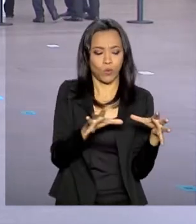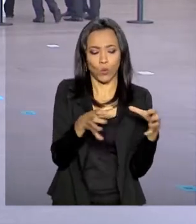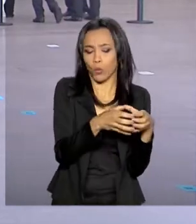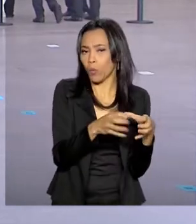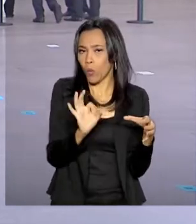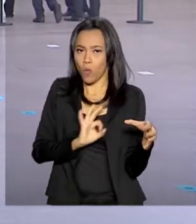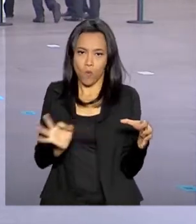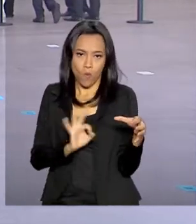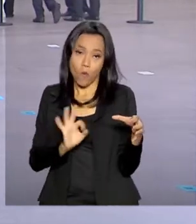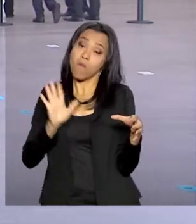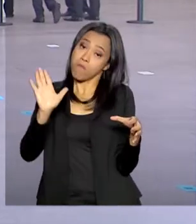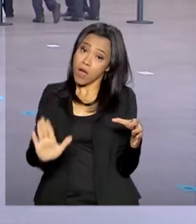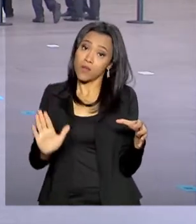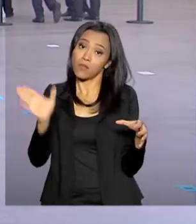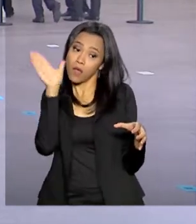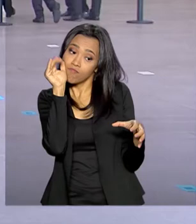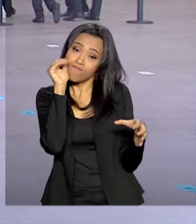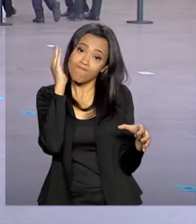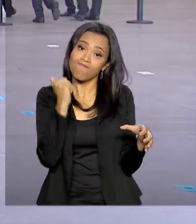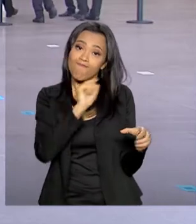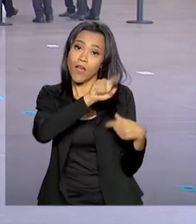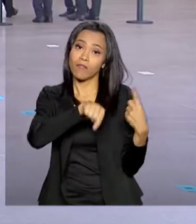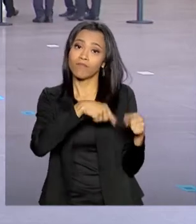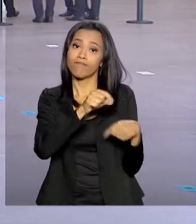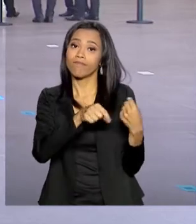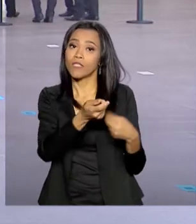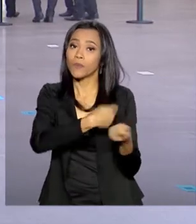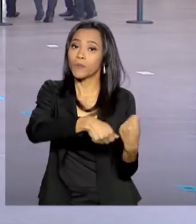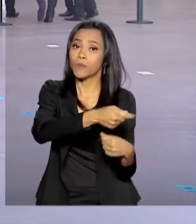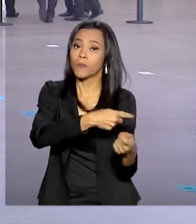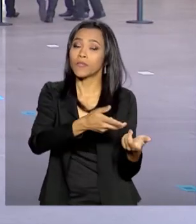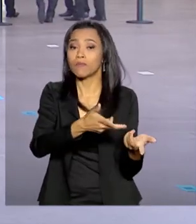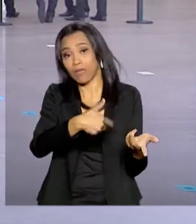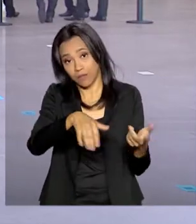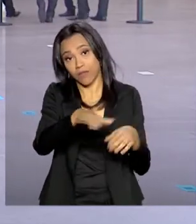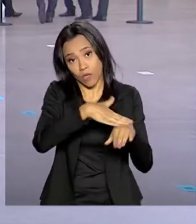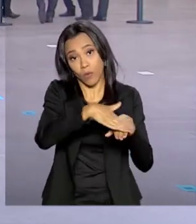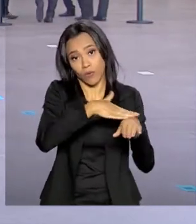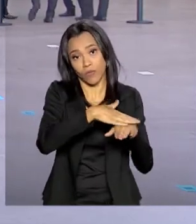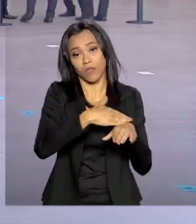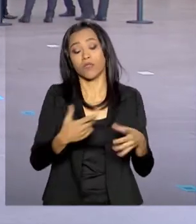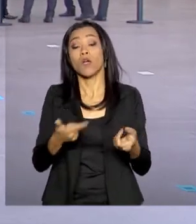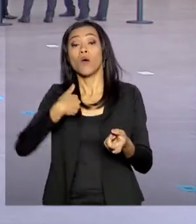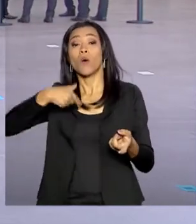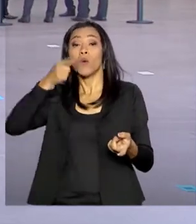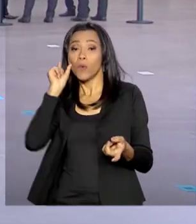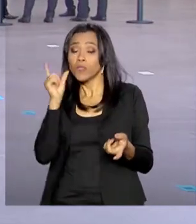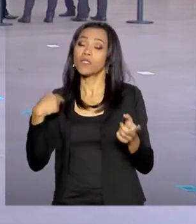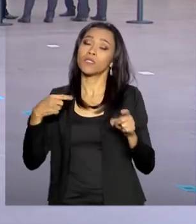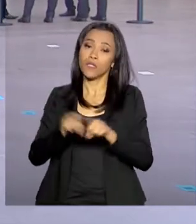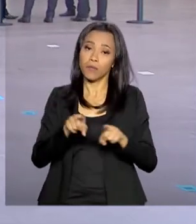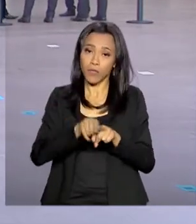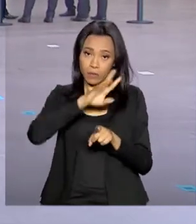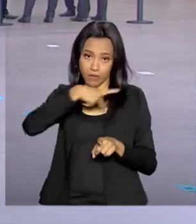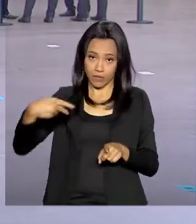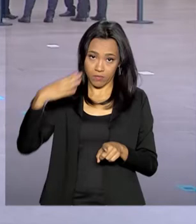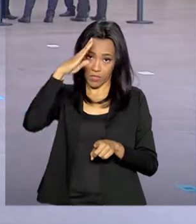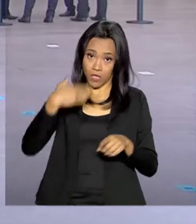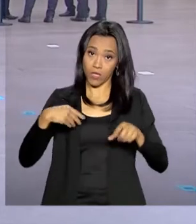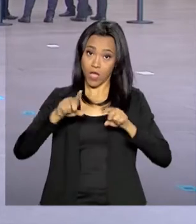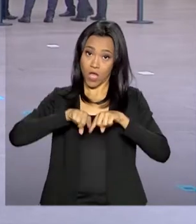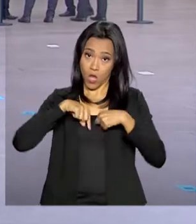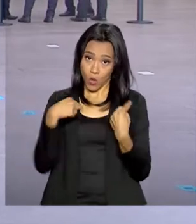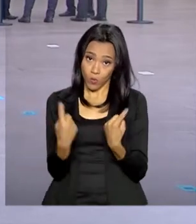participam dessas reuniões. E ontem o presidente Jair Bolsonaro se reuniu com o ministro da Defesa, também para tratar desse assunto,